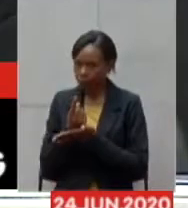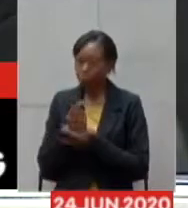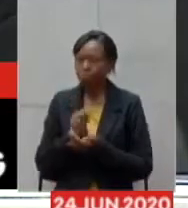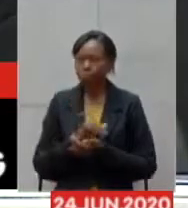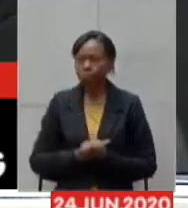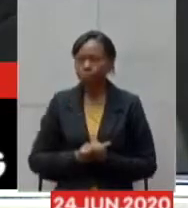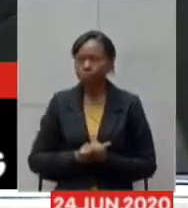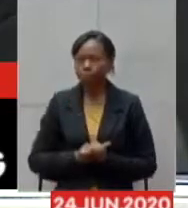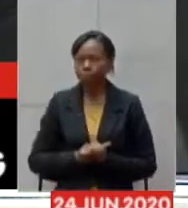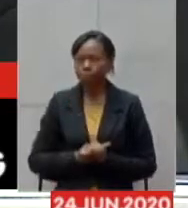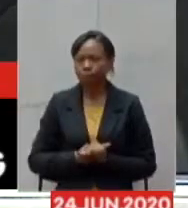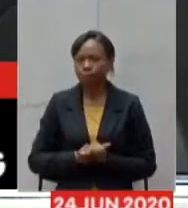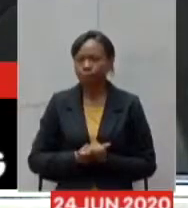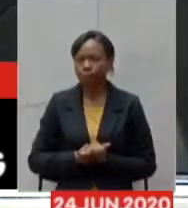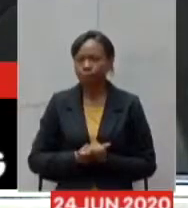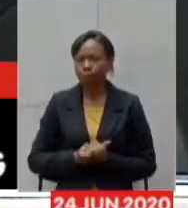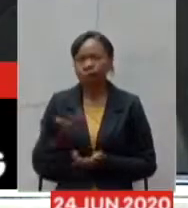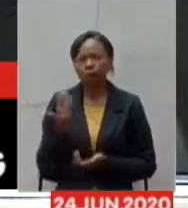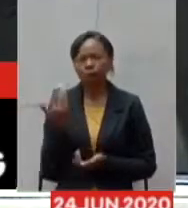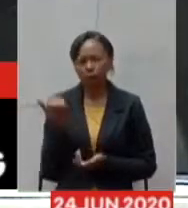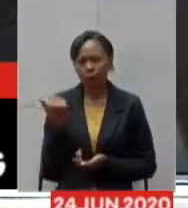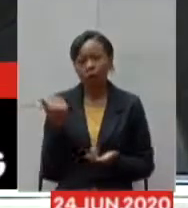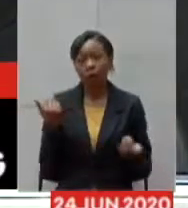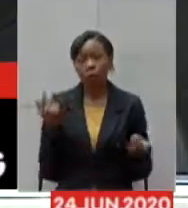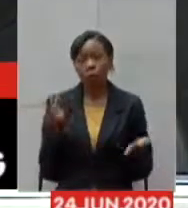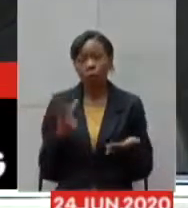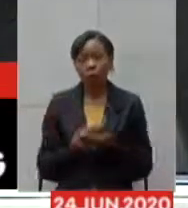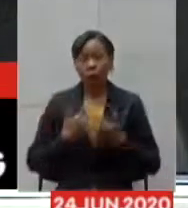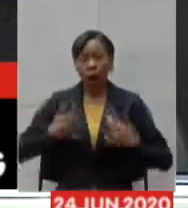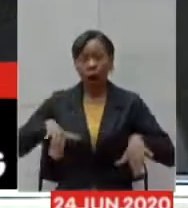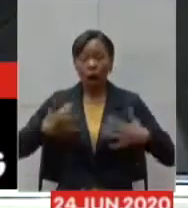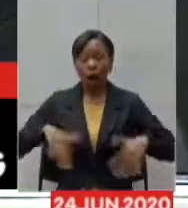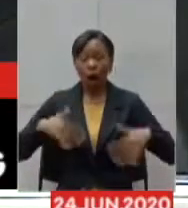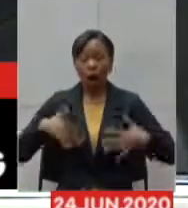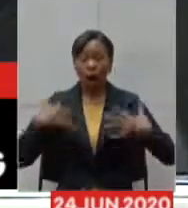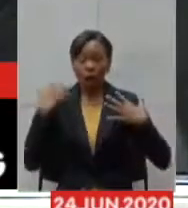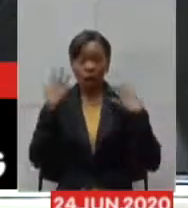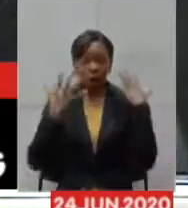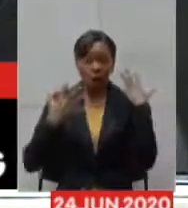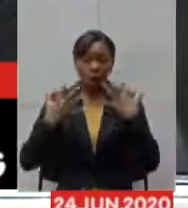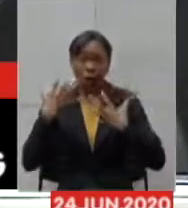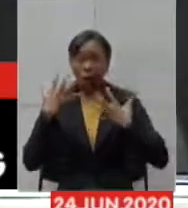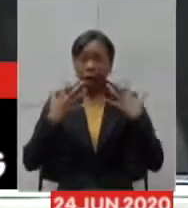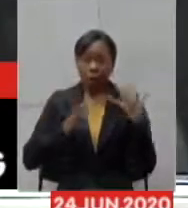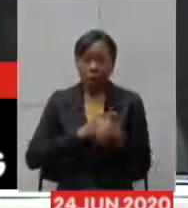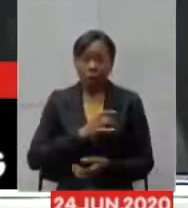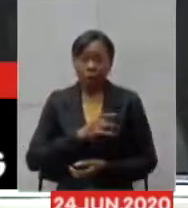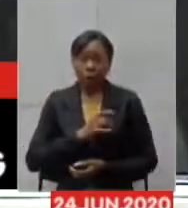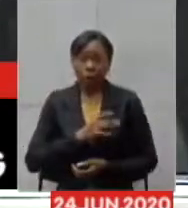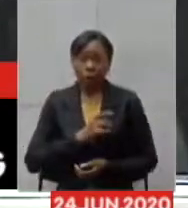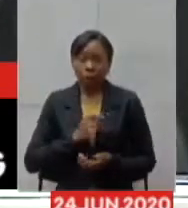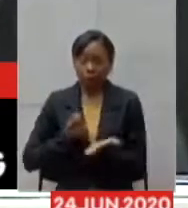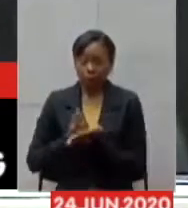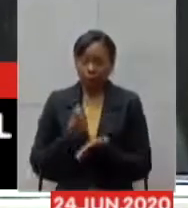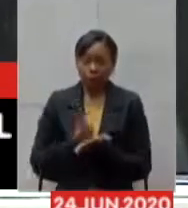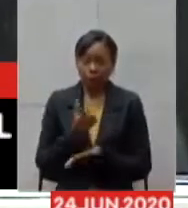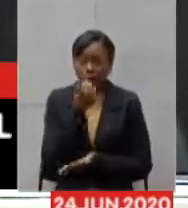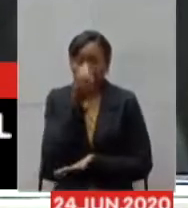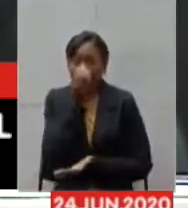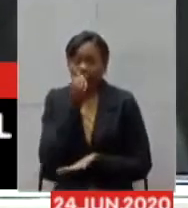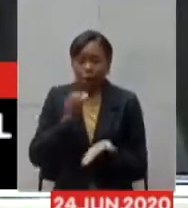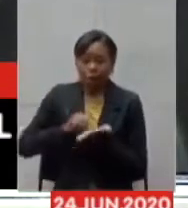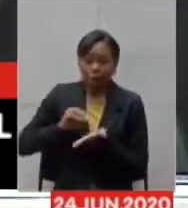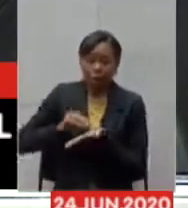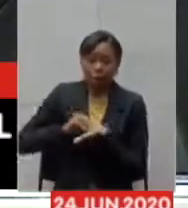surgiu um pânico sobre compra de respirador o Brasil inteiro ficou com medo da falta de